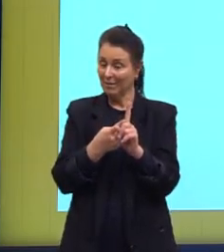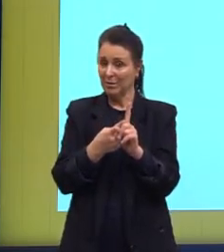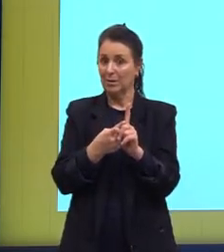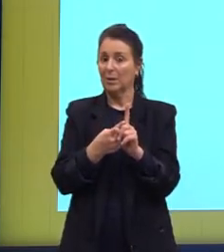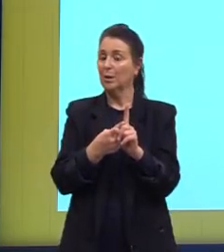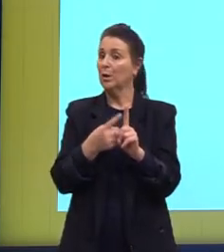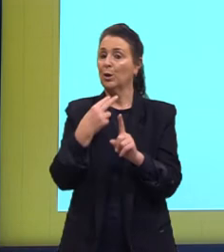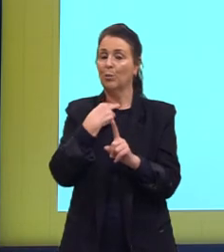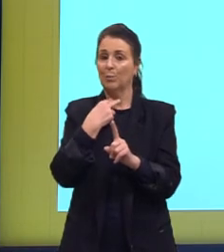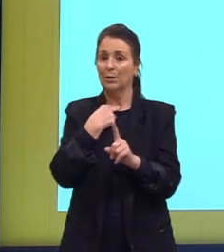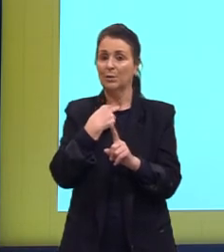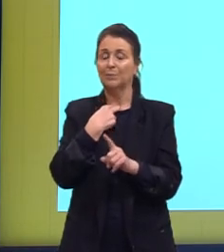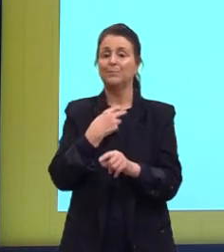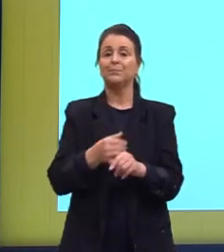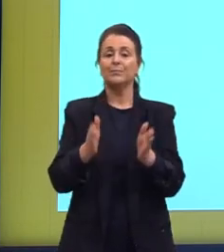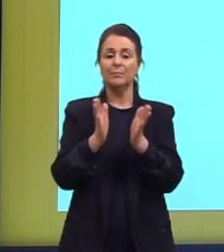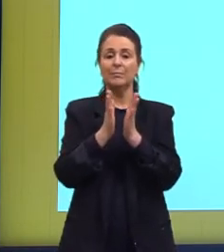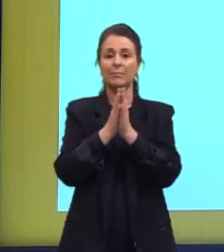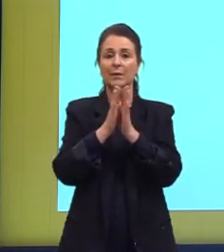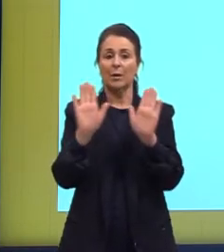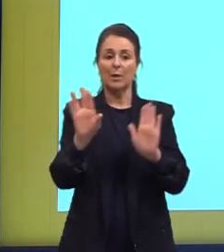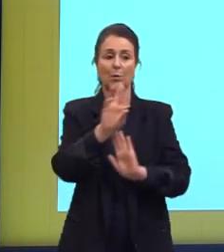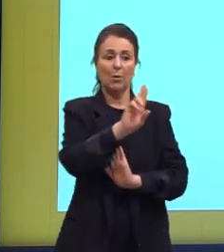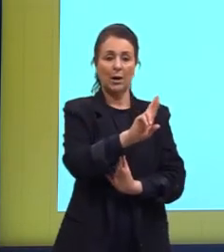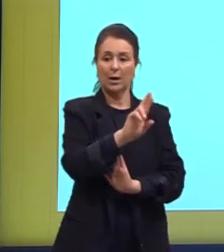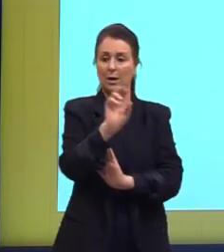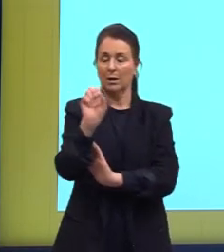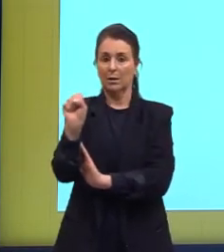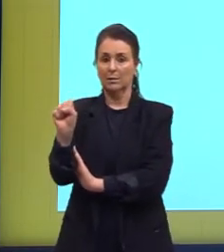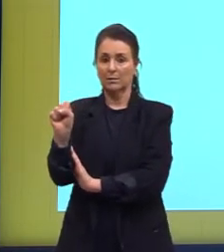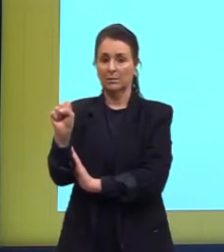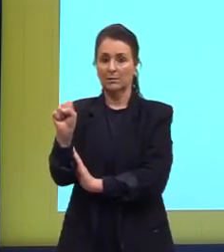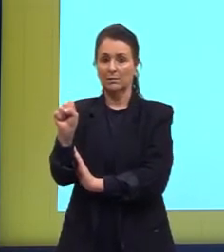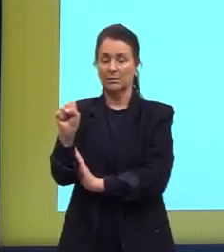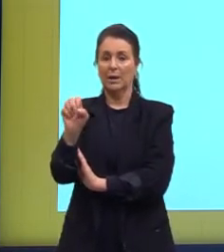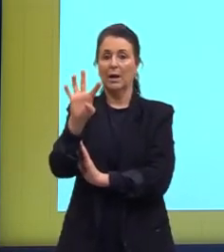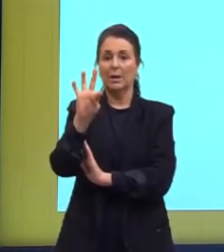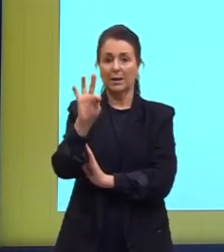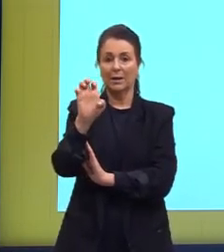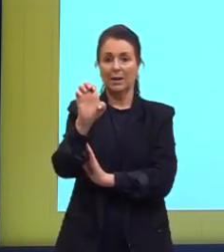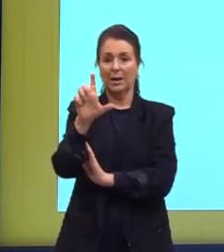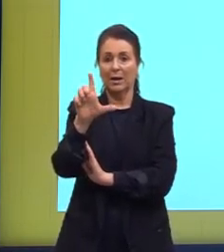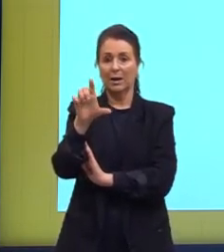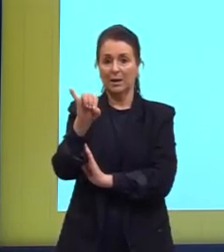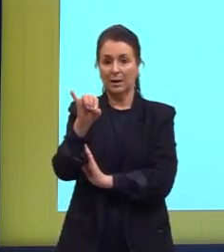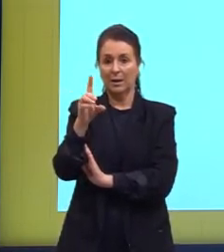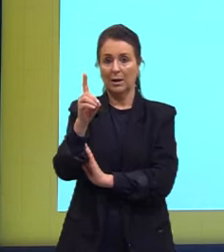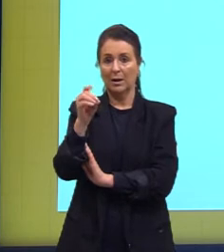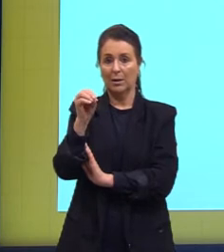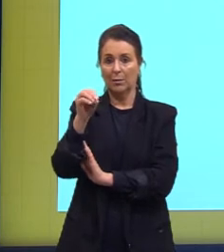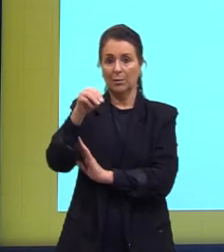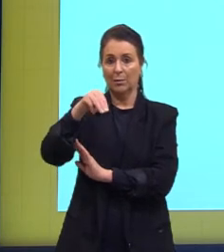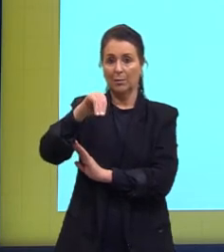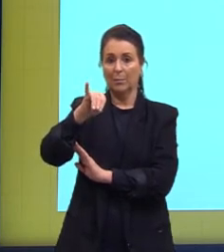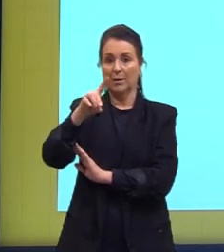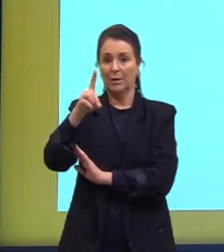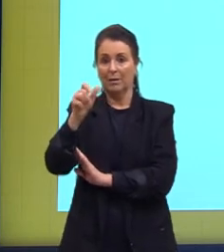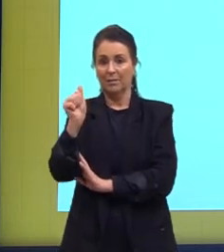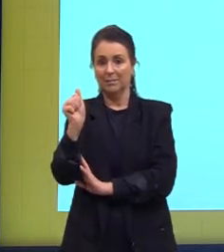isômero R e o isômero S da talidomida, que são os enantiômeros.